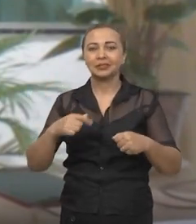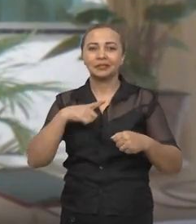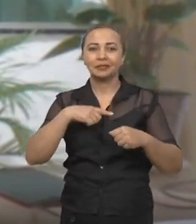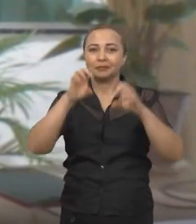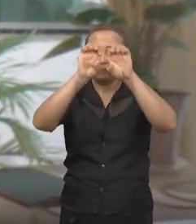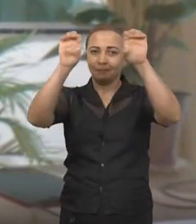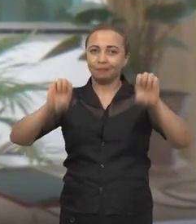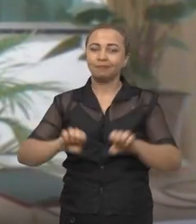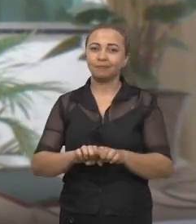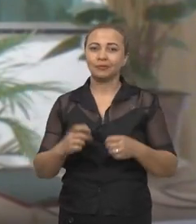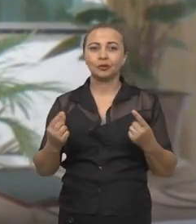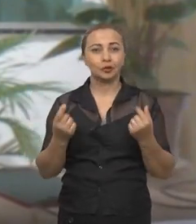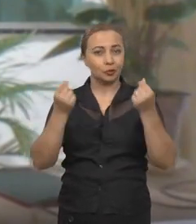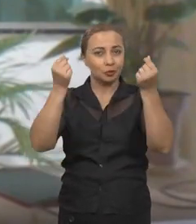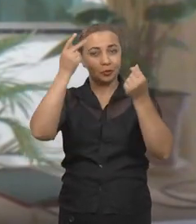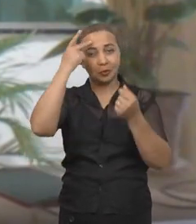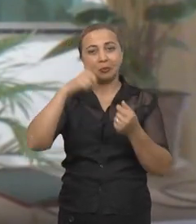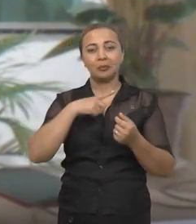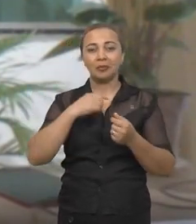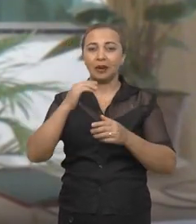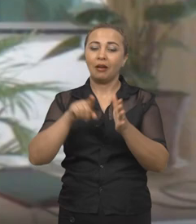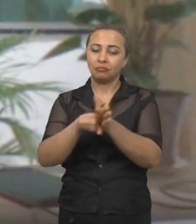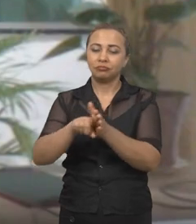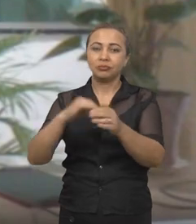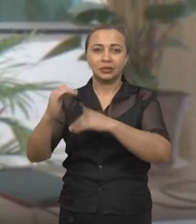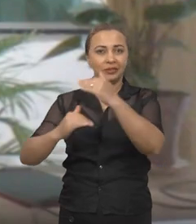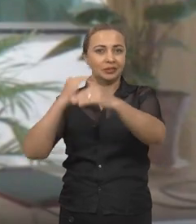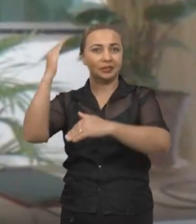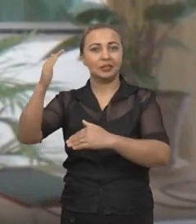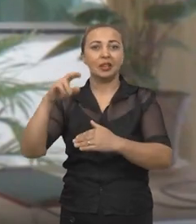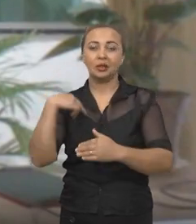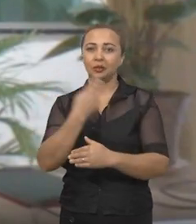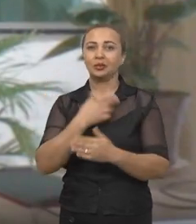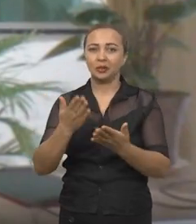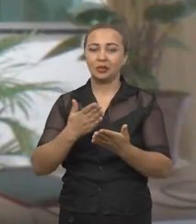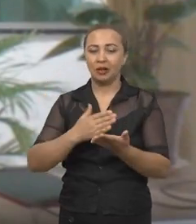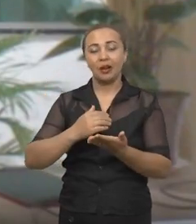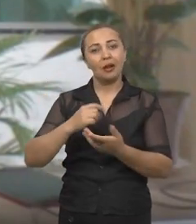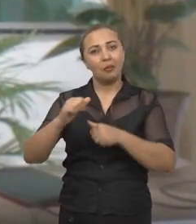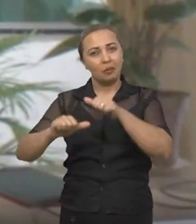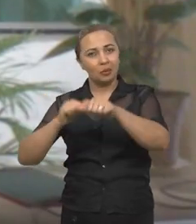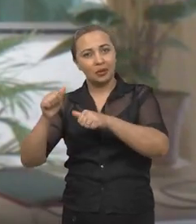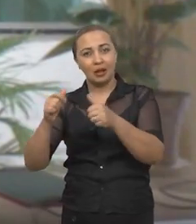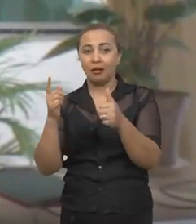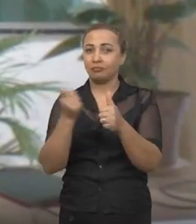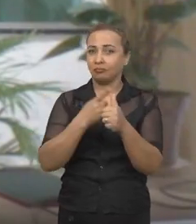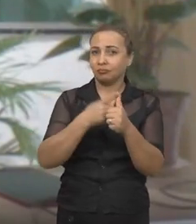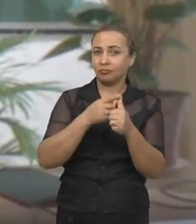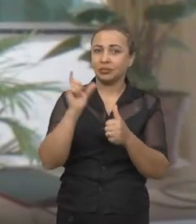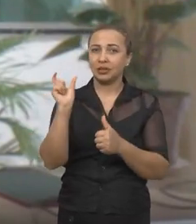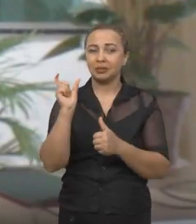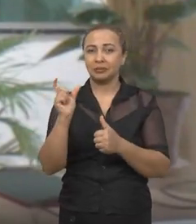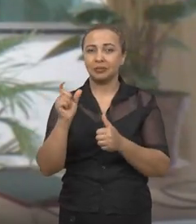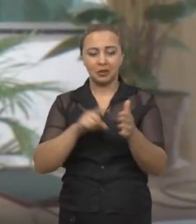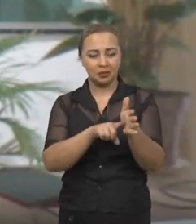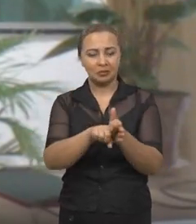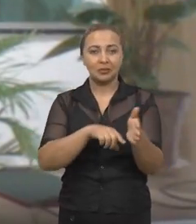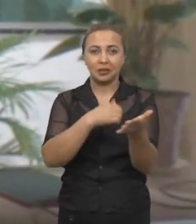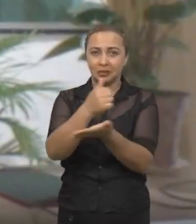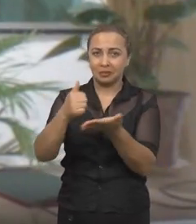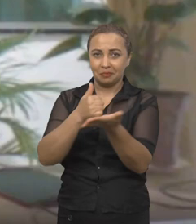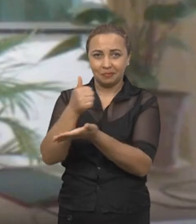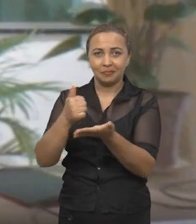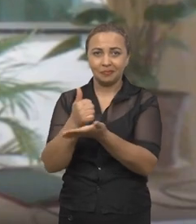estrutura, né, e recursos para que a pesquisa avance. Nós saímos agora, a primeira parte, que foi essa parte do doutorado, pesquisa